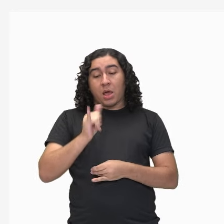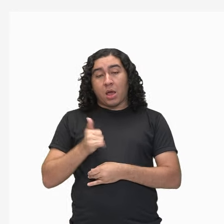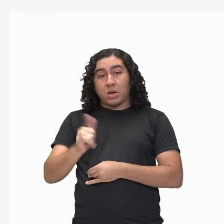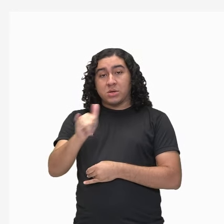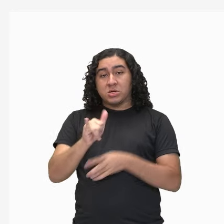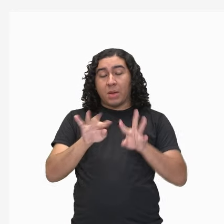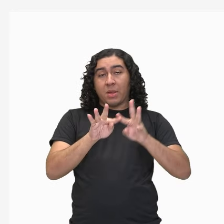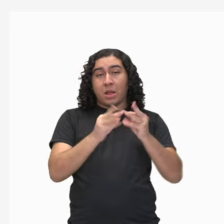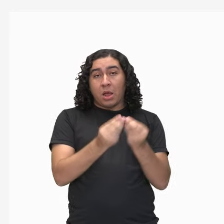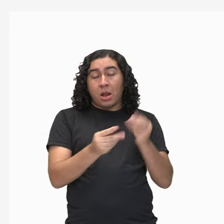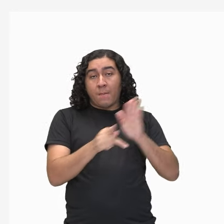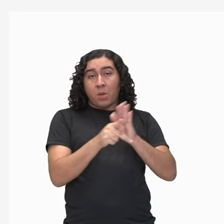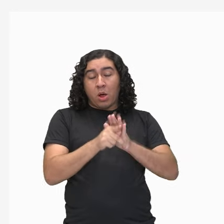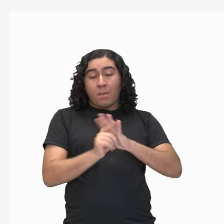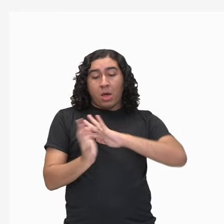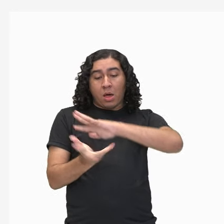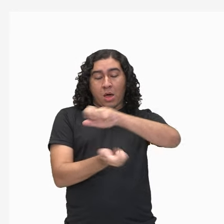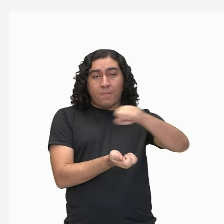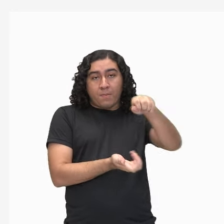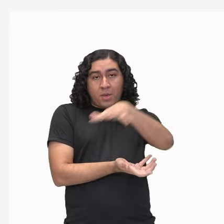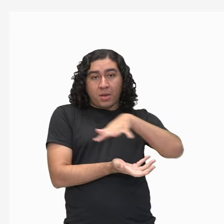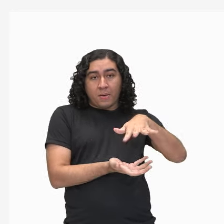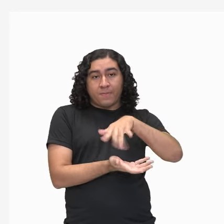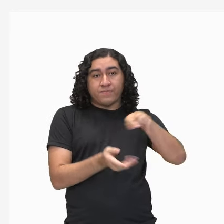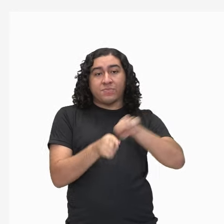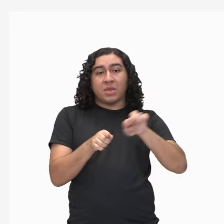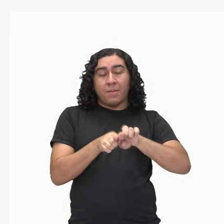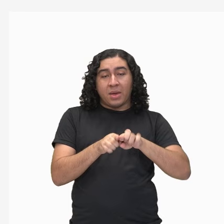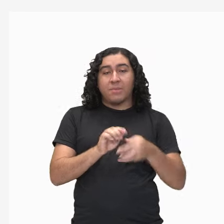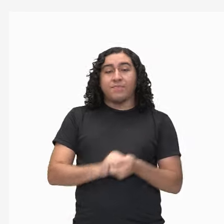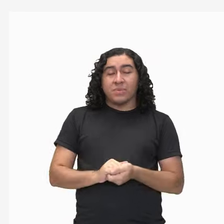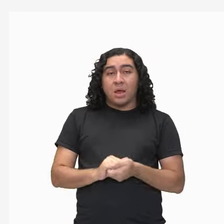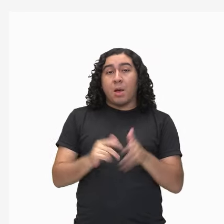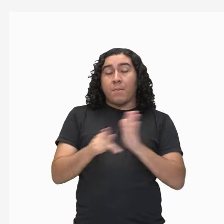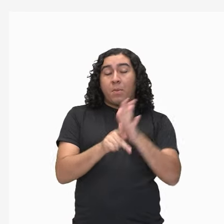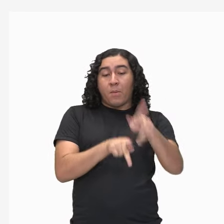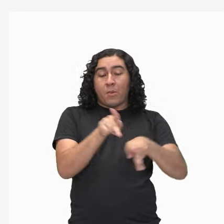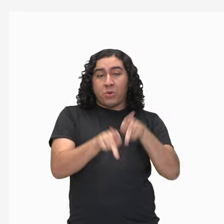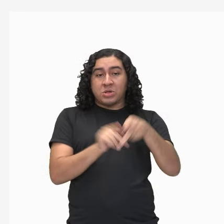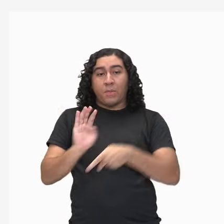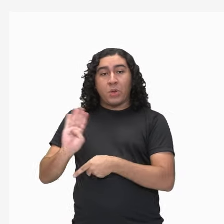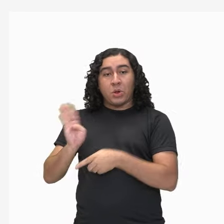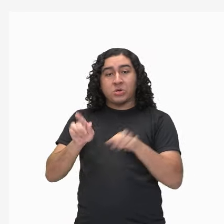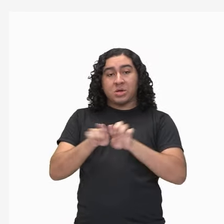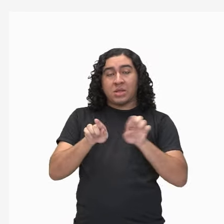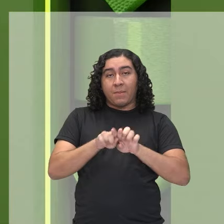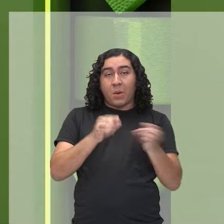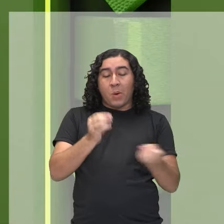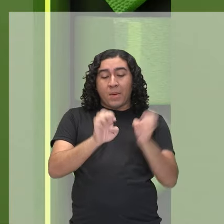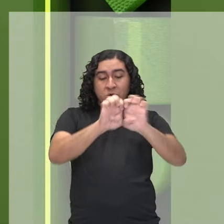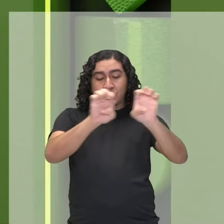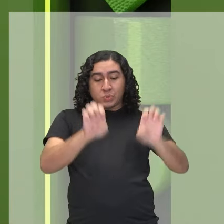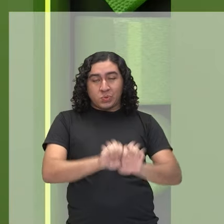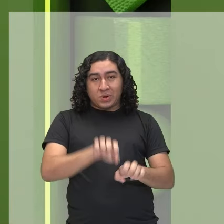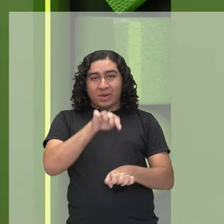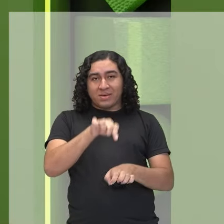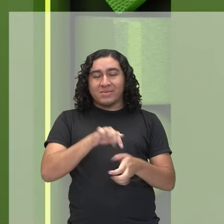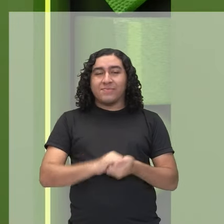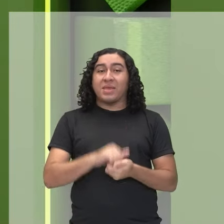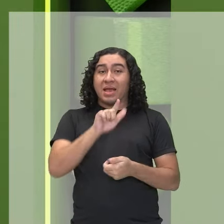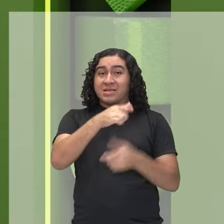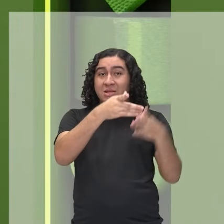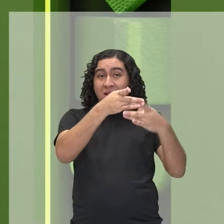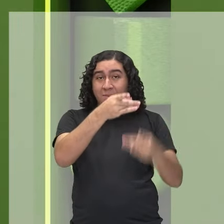ecossistemas, dinâmica das populações biológicas e sucessão ecológica. Então esse é o